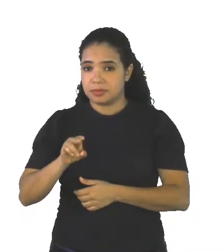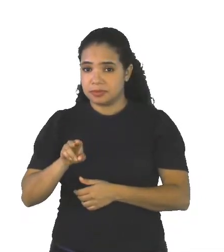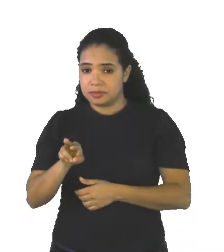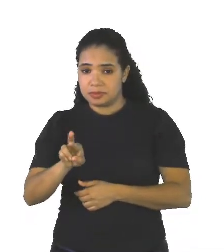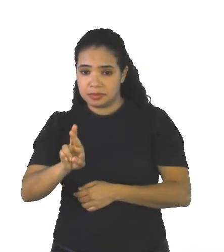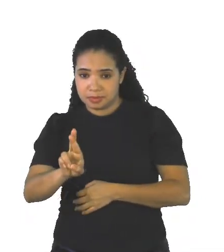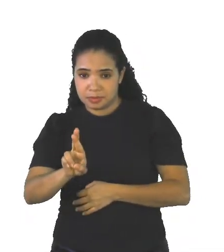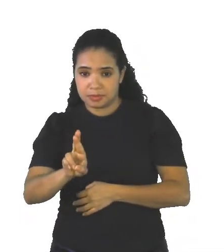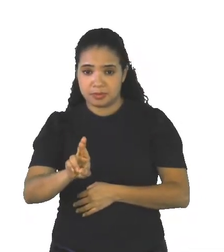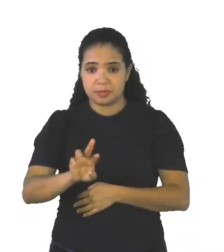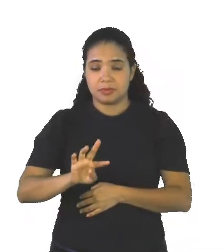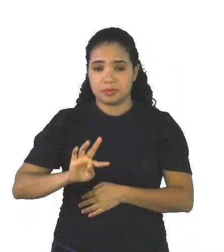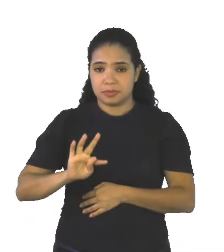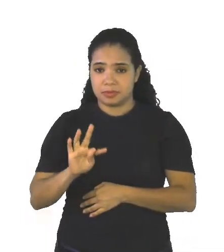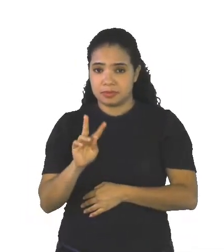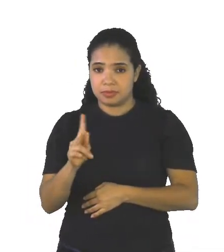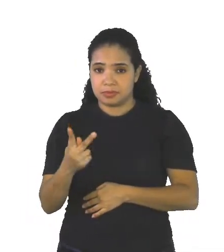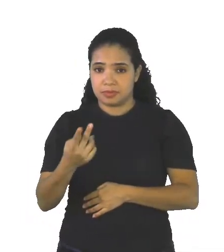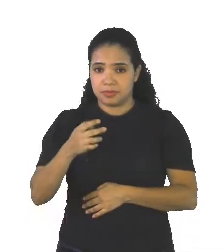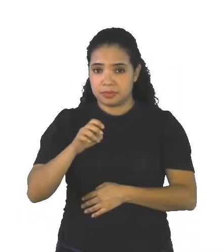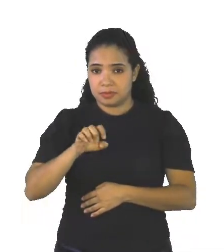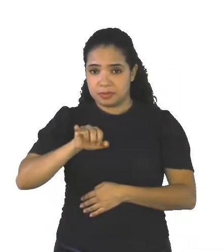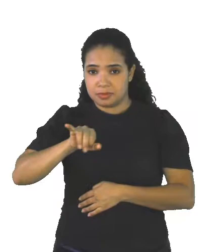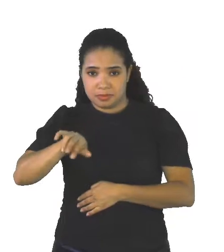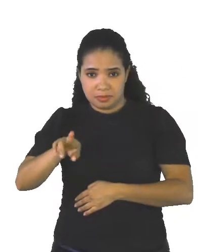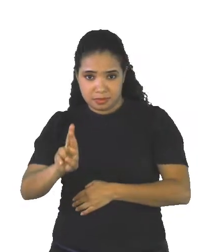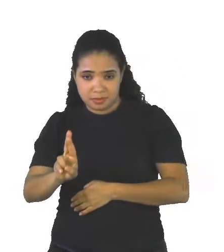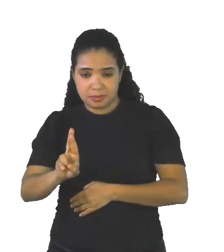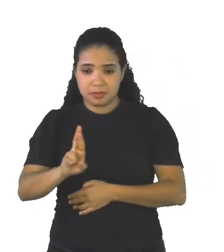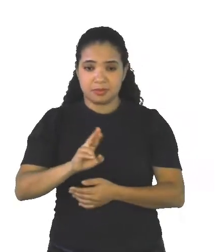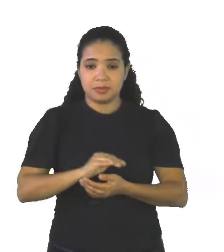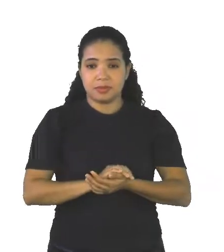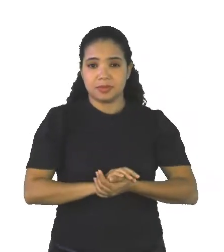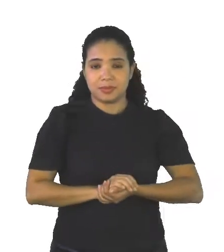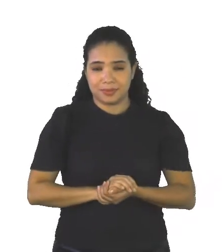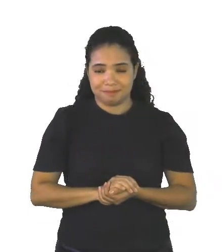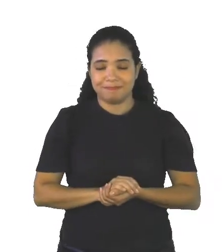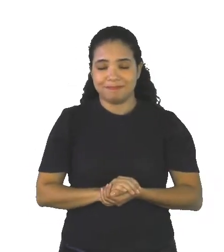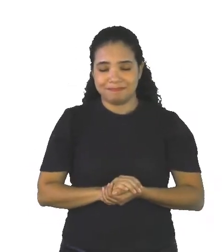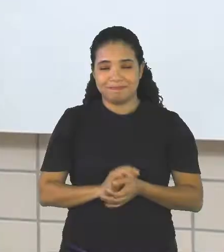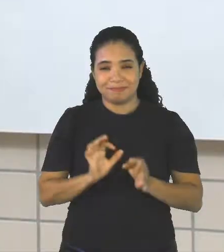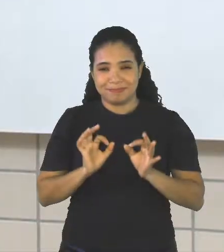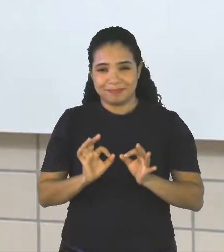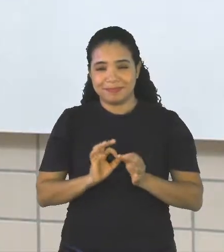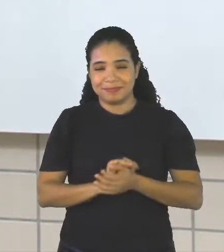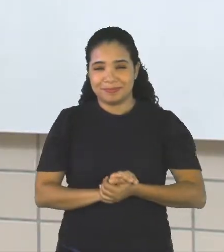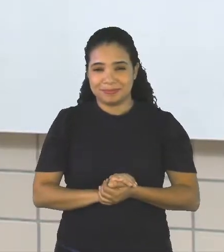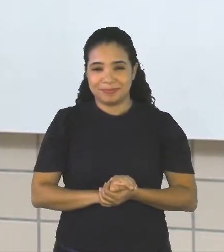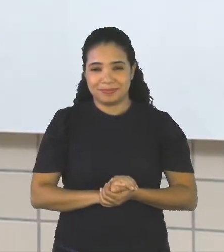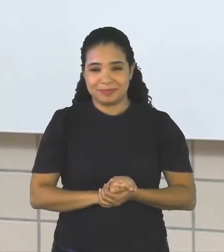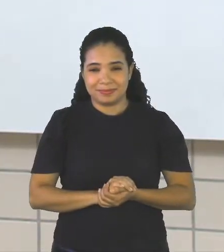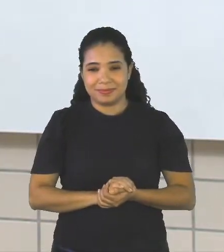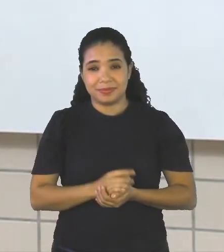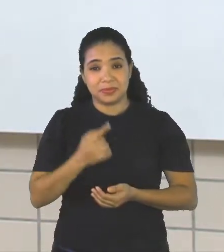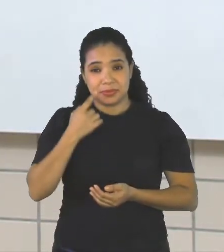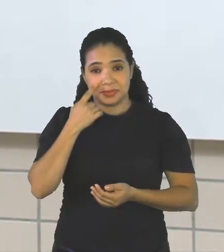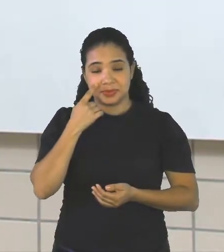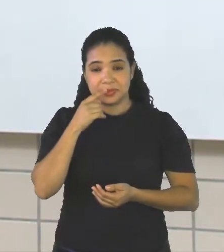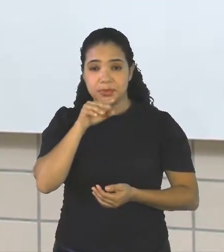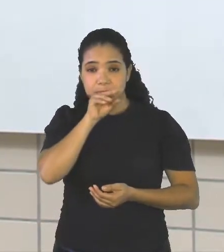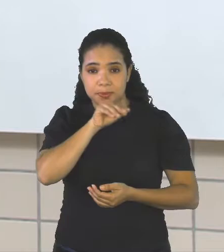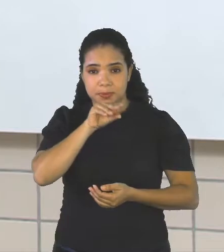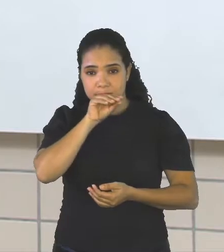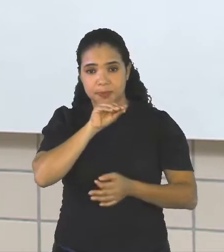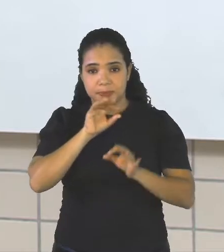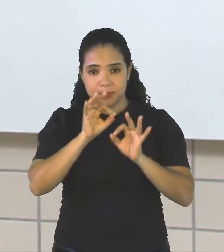our, their É isso aí pessoal, se liguem na pronúncia E